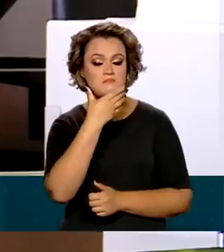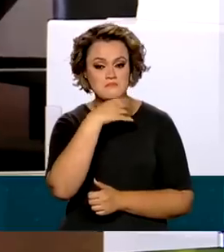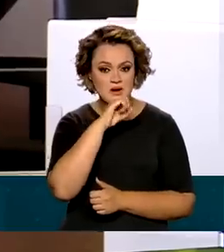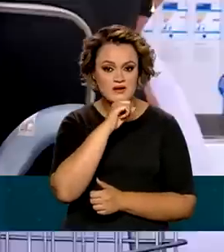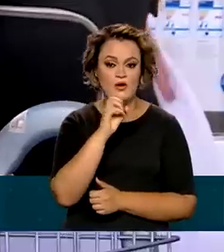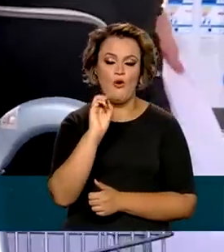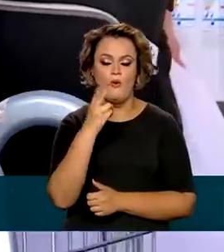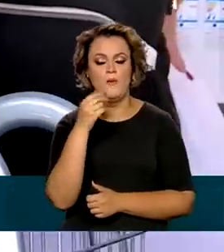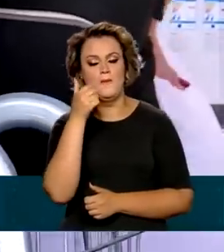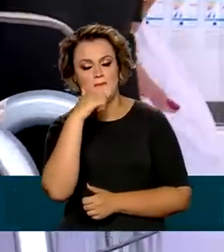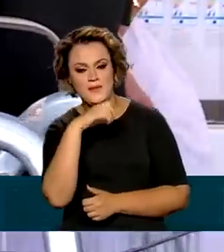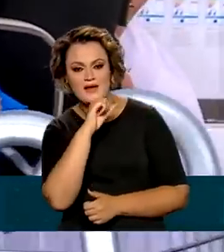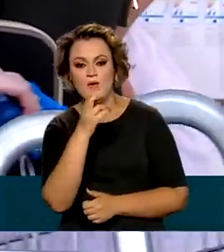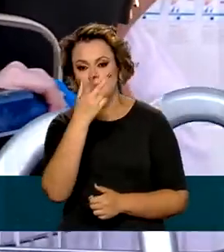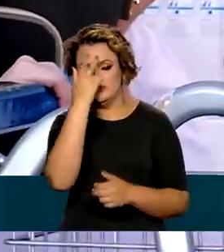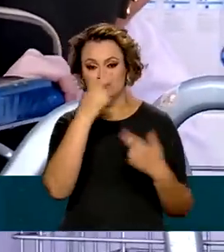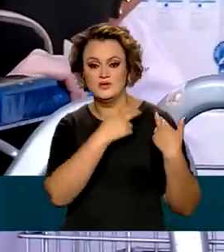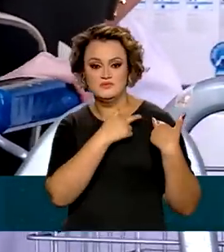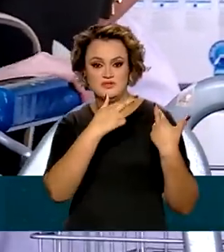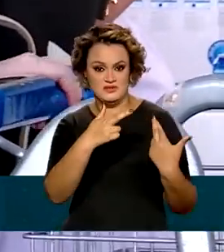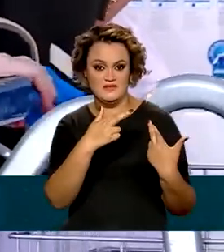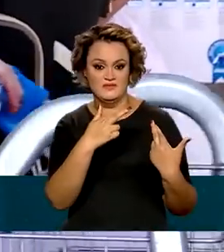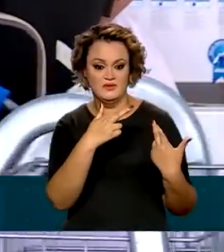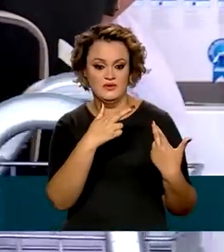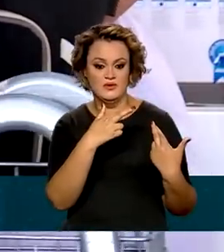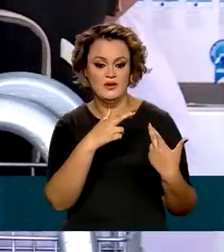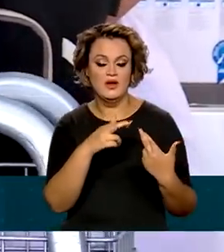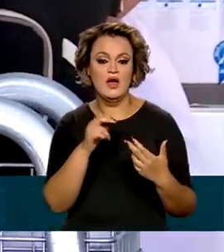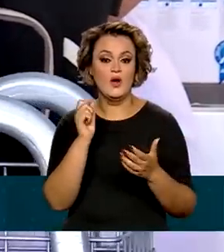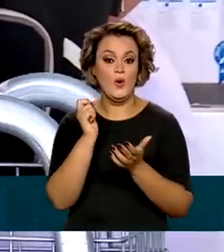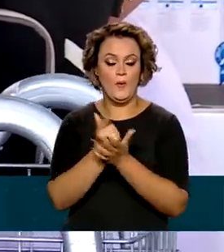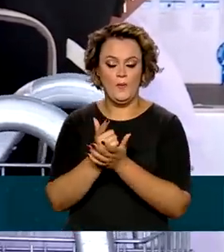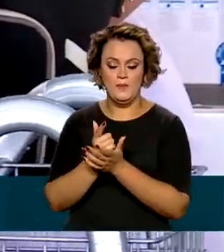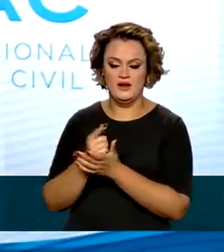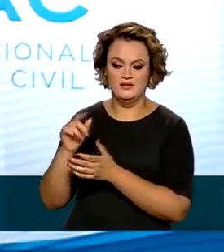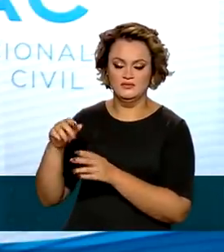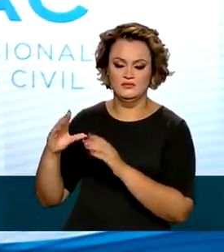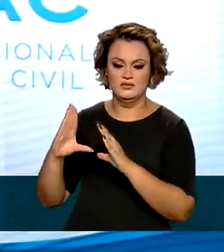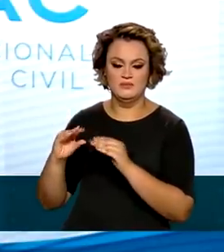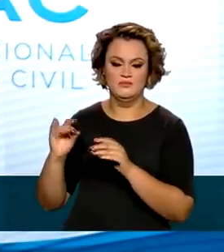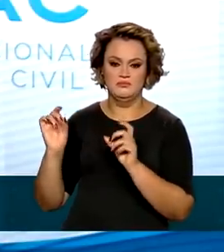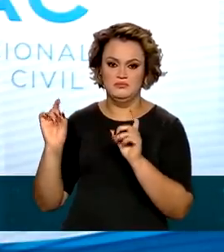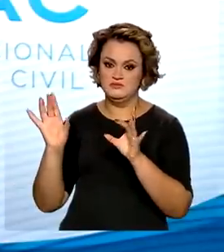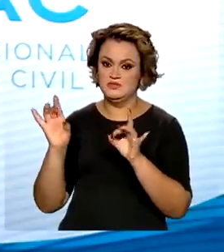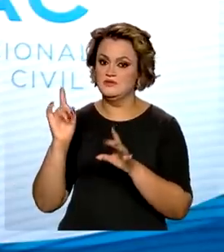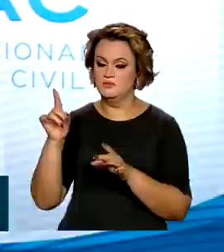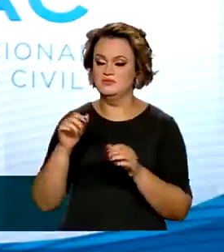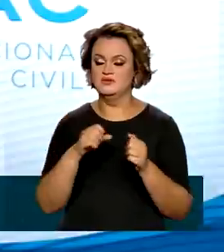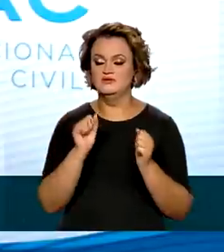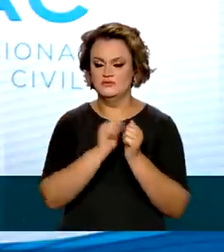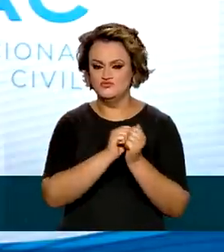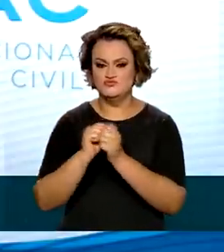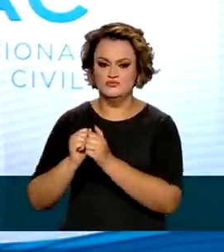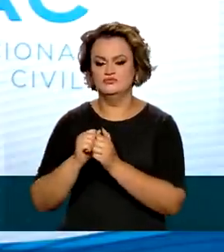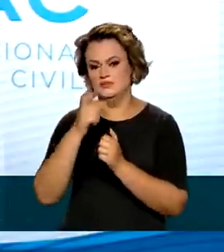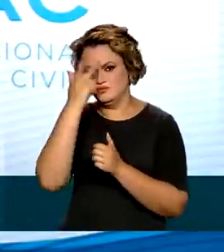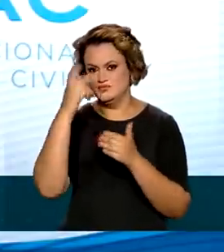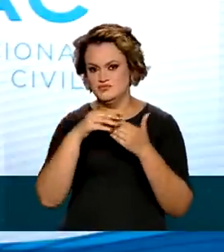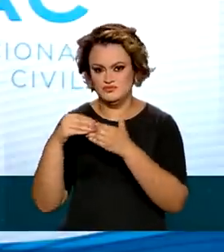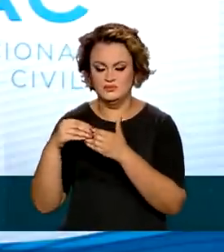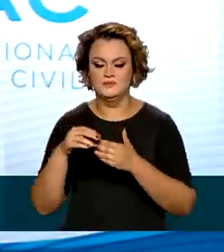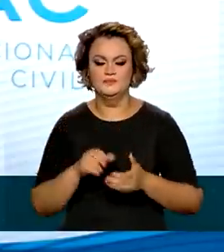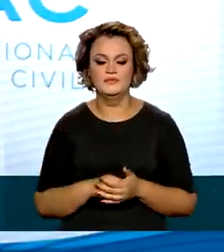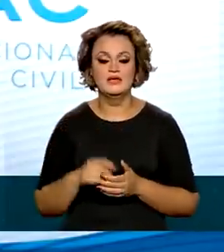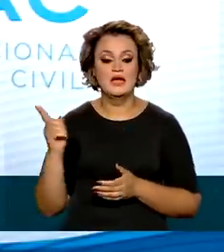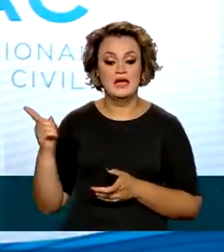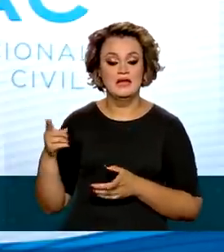responsável, mesmo quando não for feita a compra do assento marcado. A gente quer trazer que isso seja feito antes, que isso, a